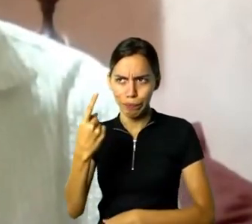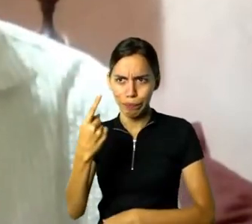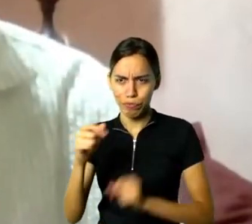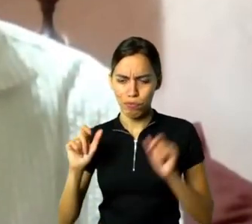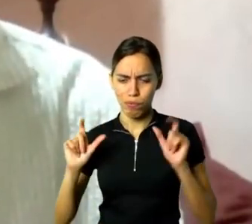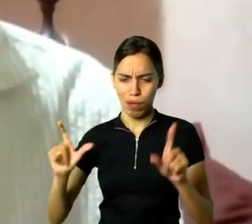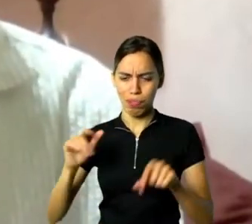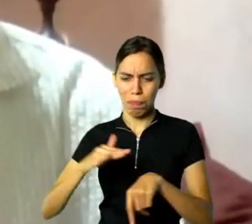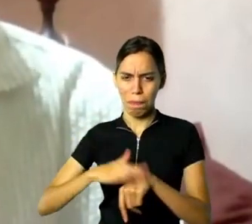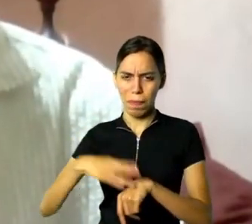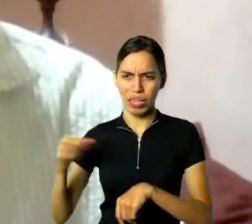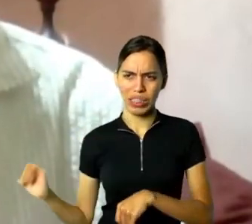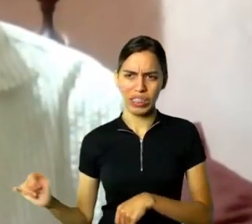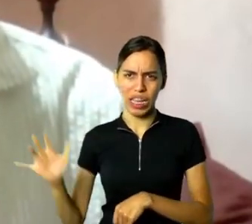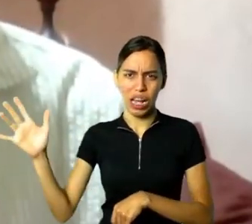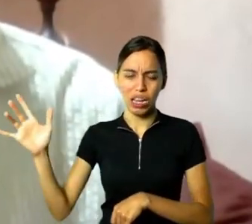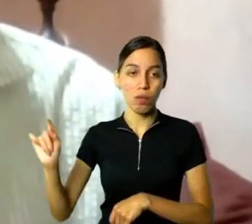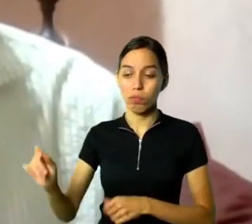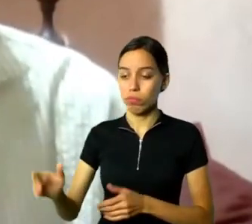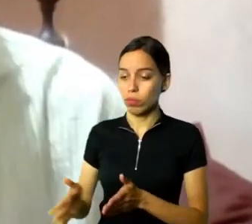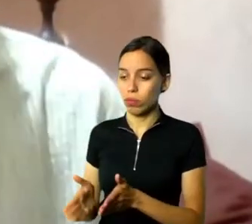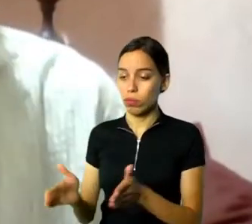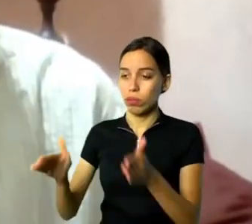valorizados do Brasil, é um vaso de flores dele.